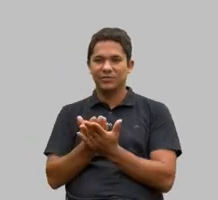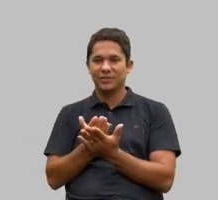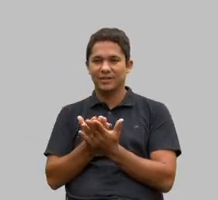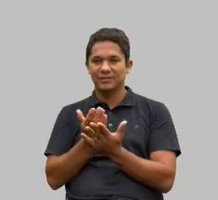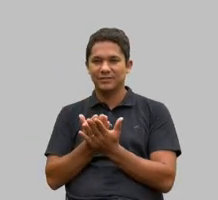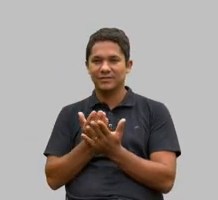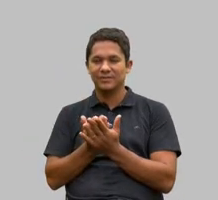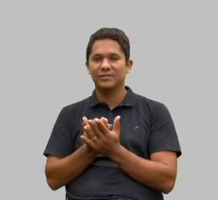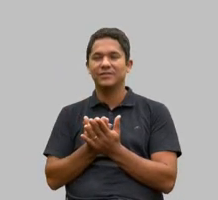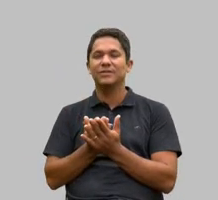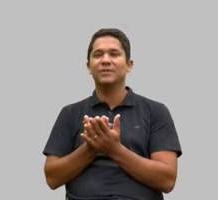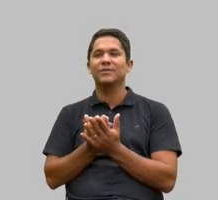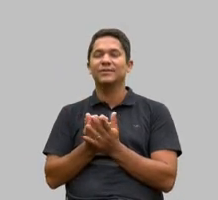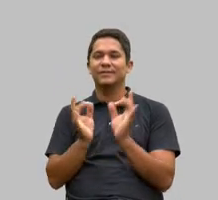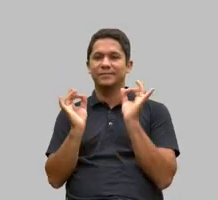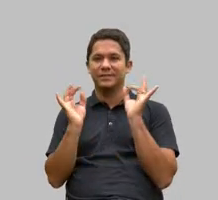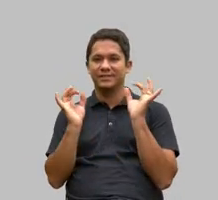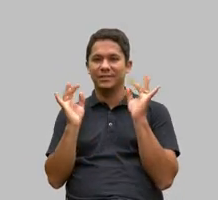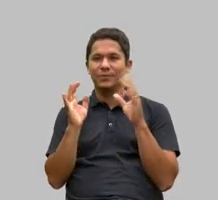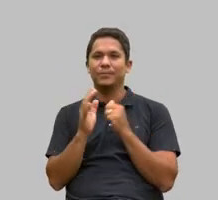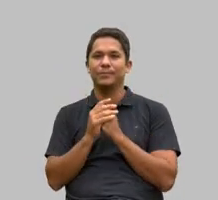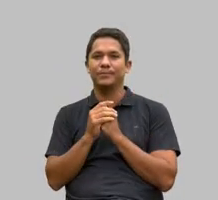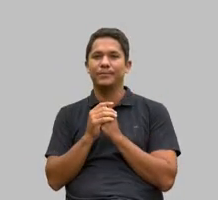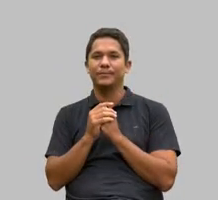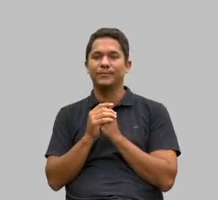primeiro de tudo eu